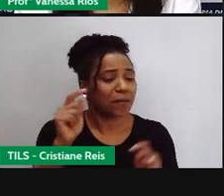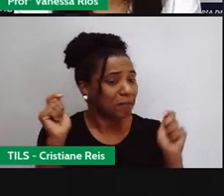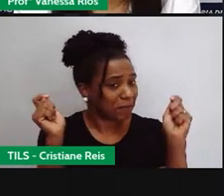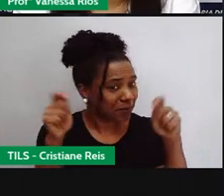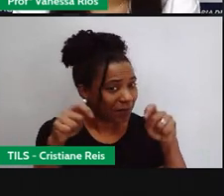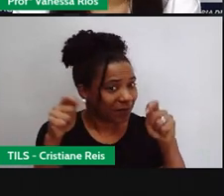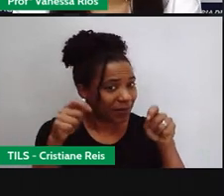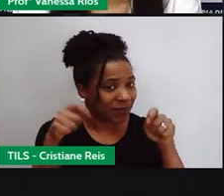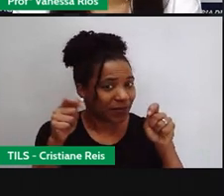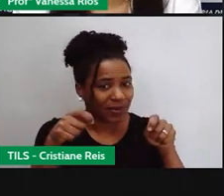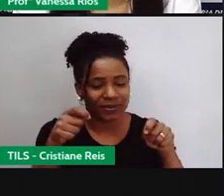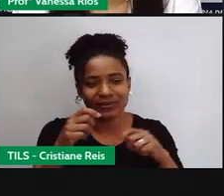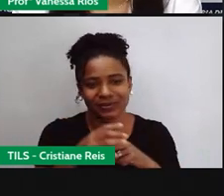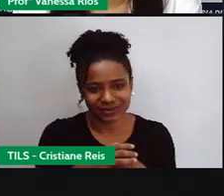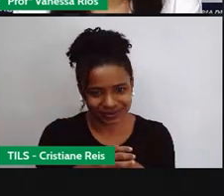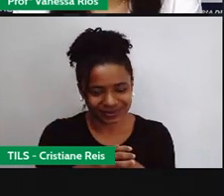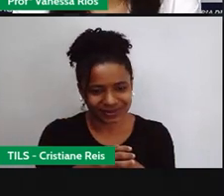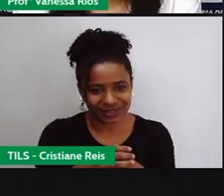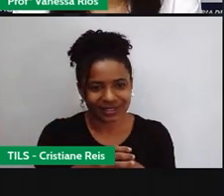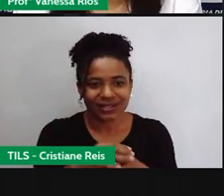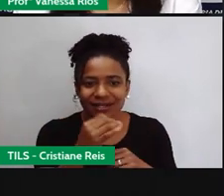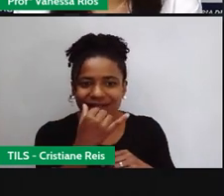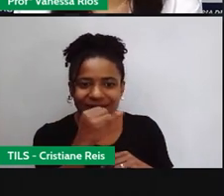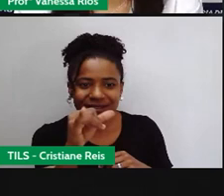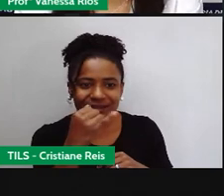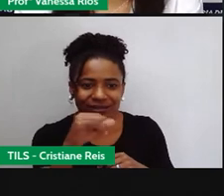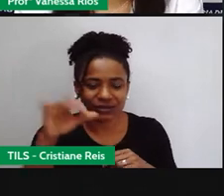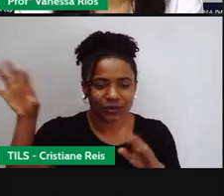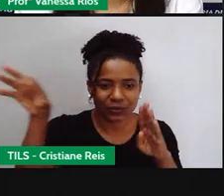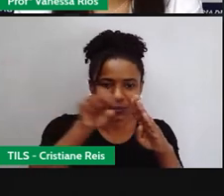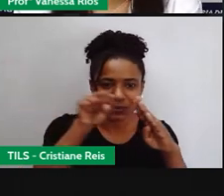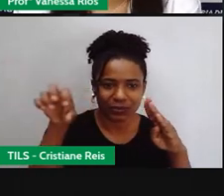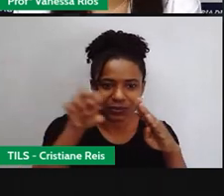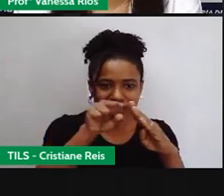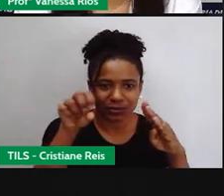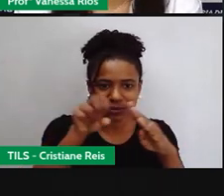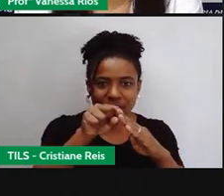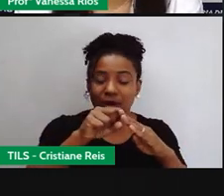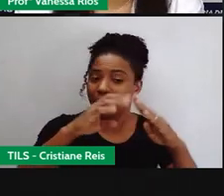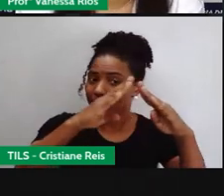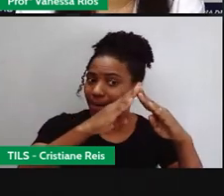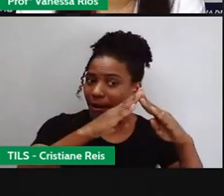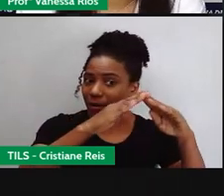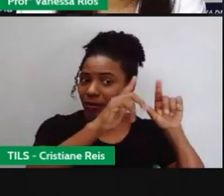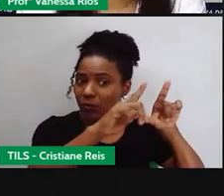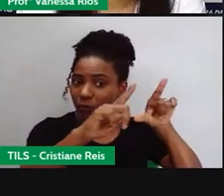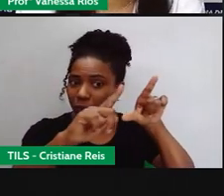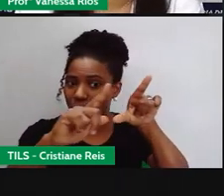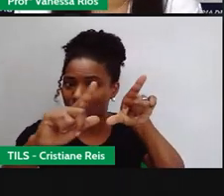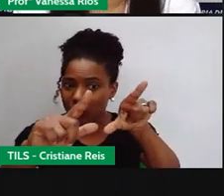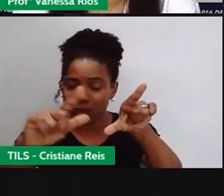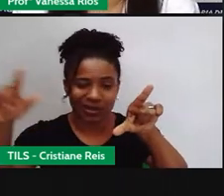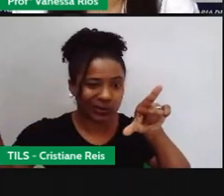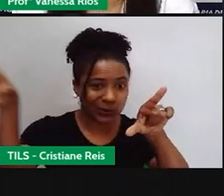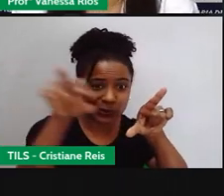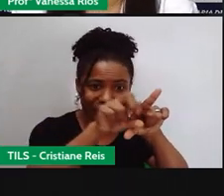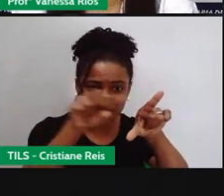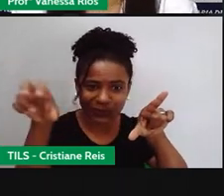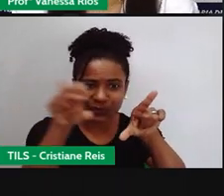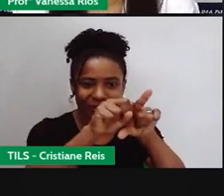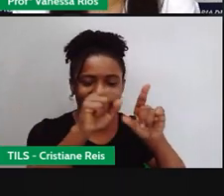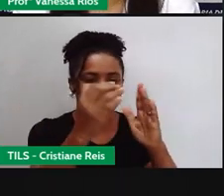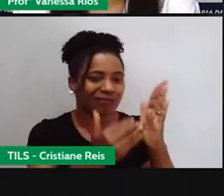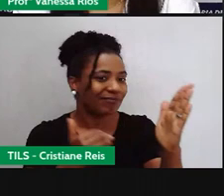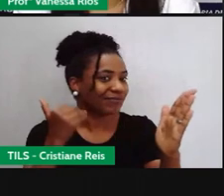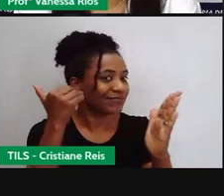processo, normalmente aí num nível maior, né, com a quantidade maior de placas. Então, vai ser produzido